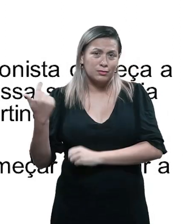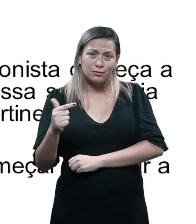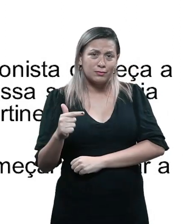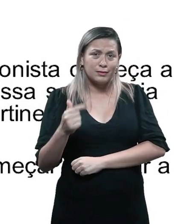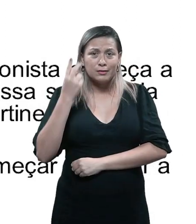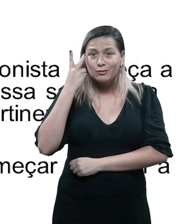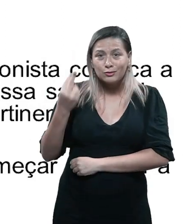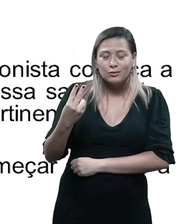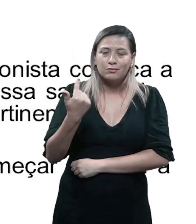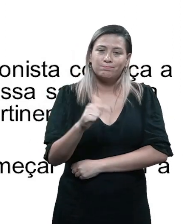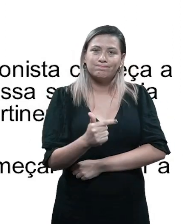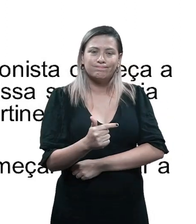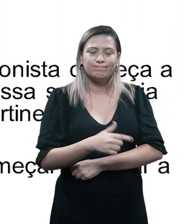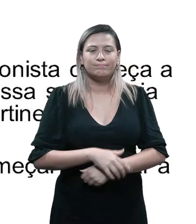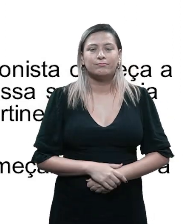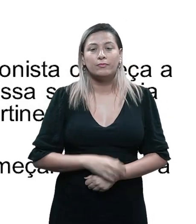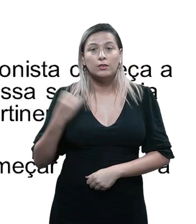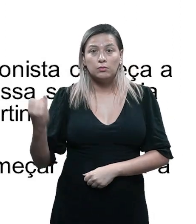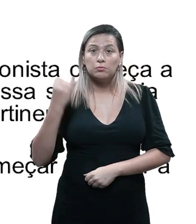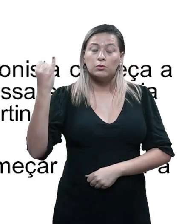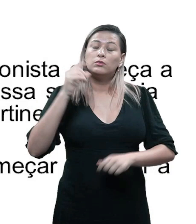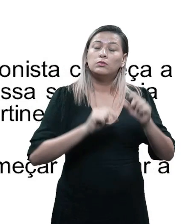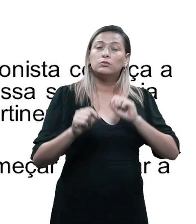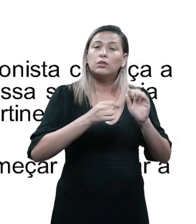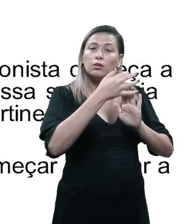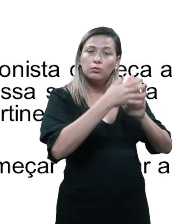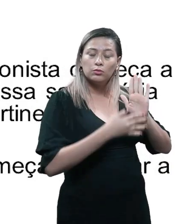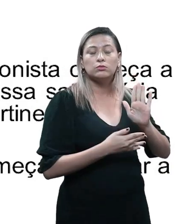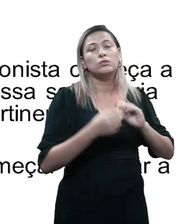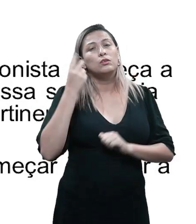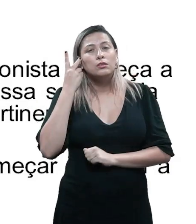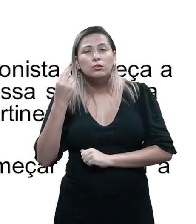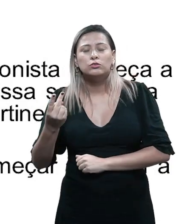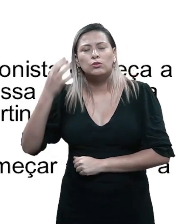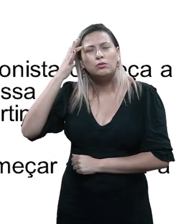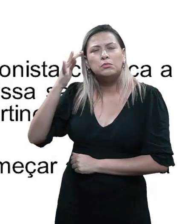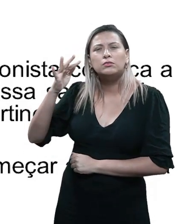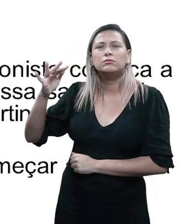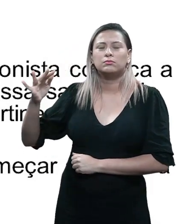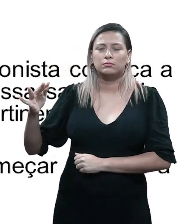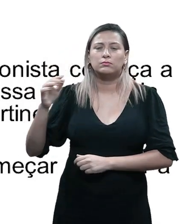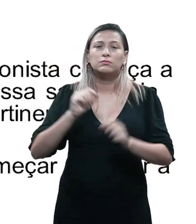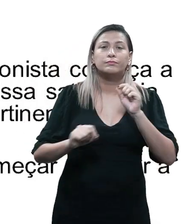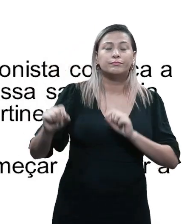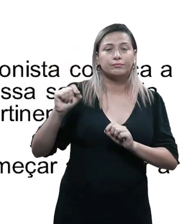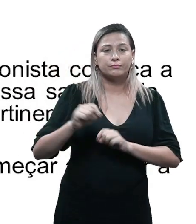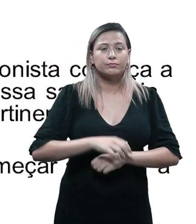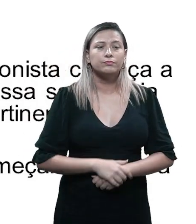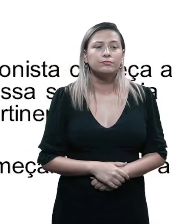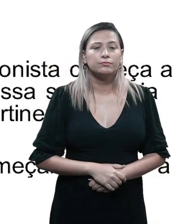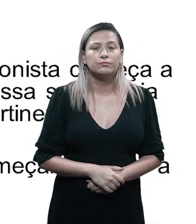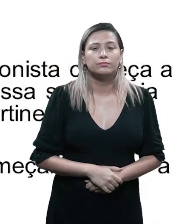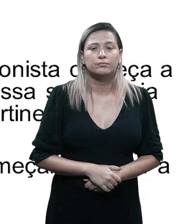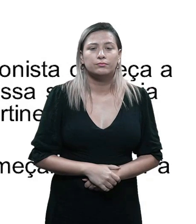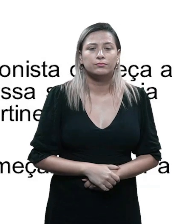nem vai ter história. Então, é importante você colocar ao longo da sua história, de você imaginar ao longo da história que você estiver